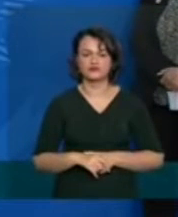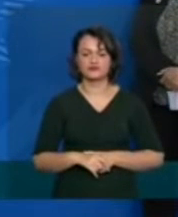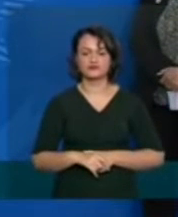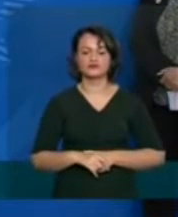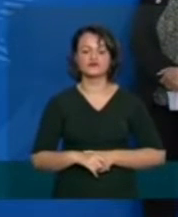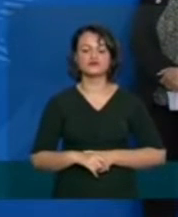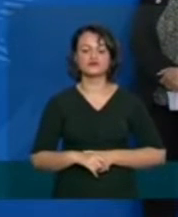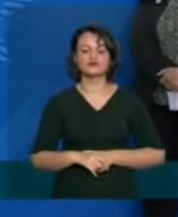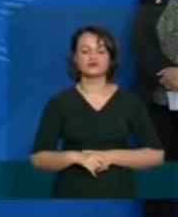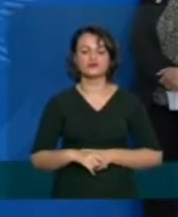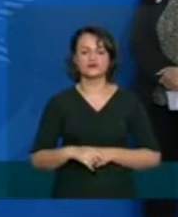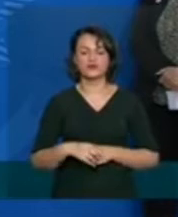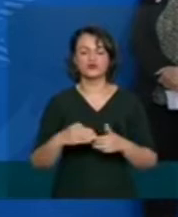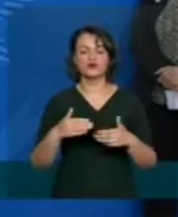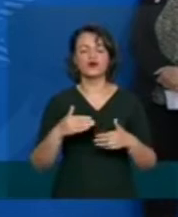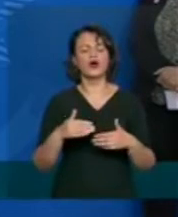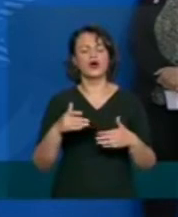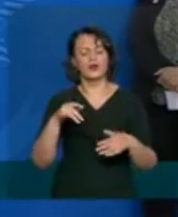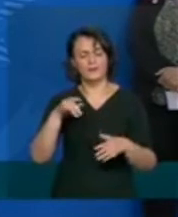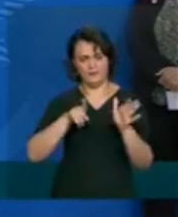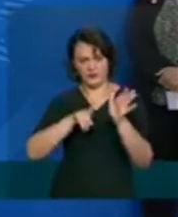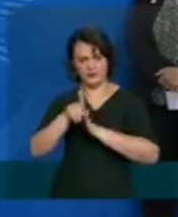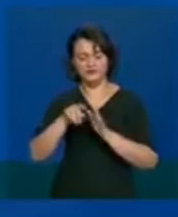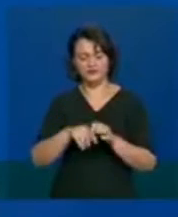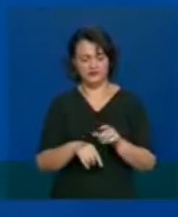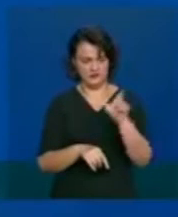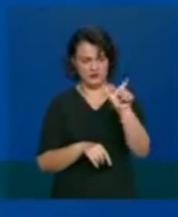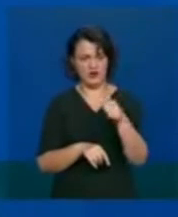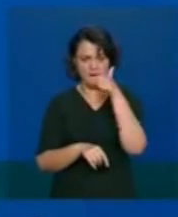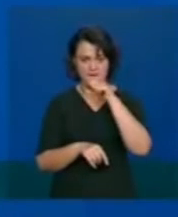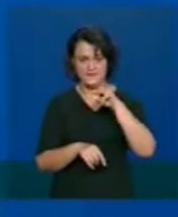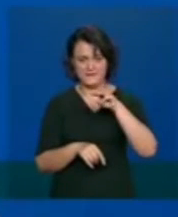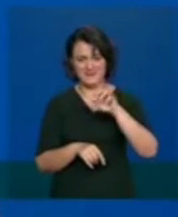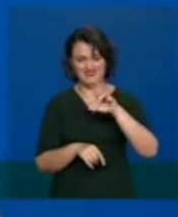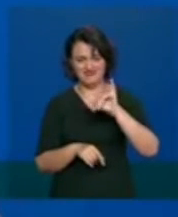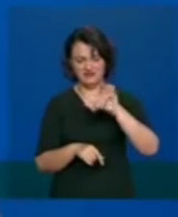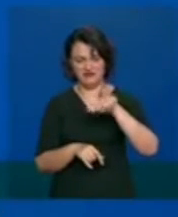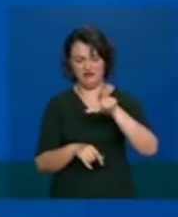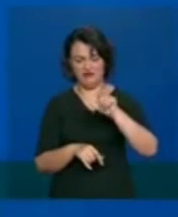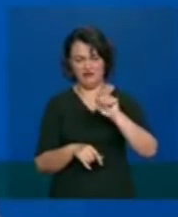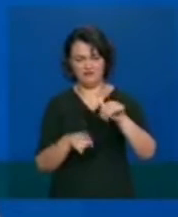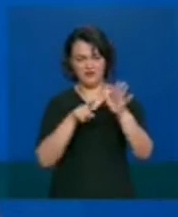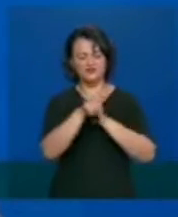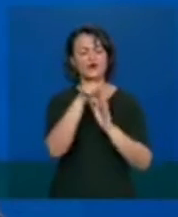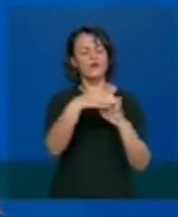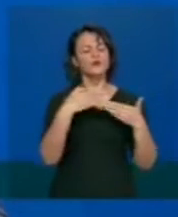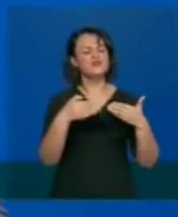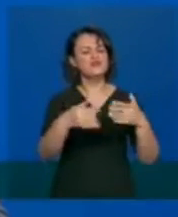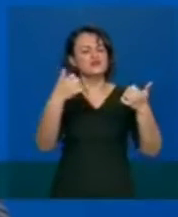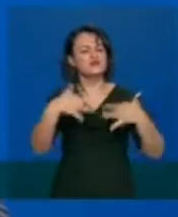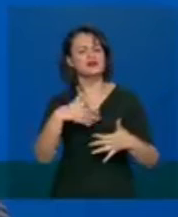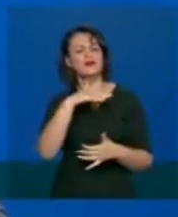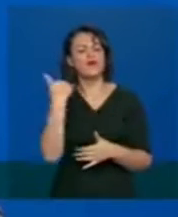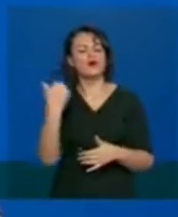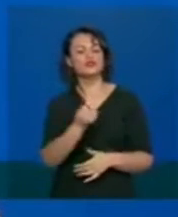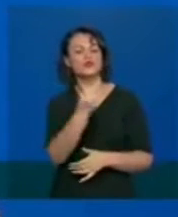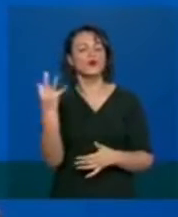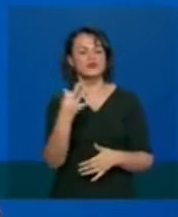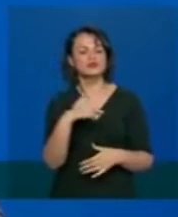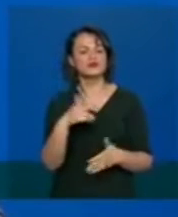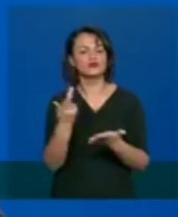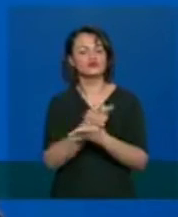Post Brasil o ministério irá disponibilizar a informação atualizada diariamente de quantas mortes ocorreram no dia e não só as